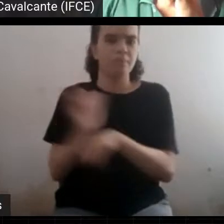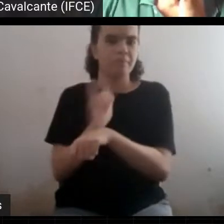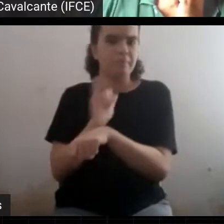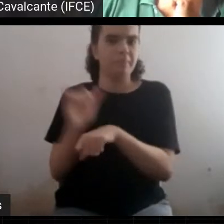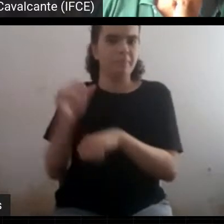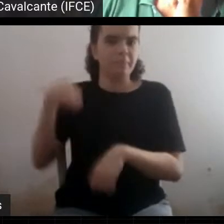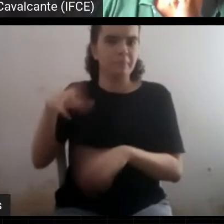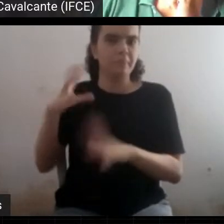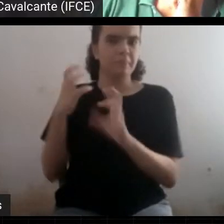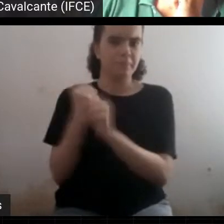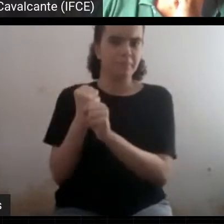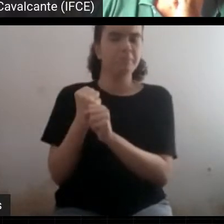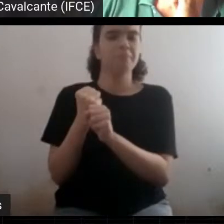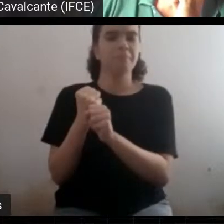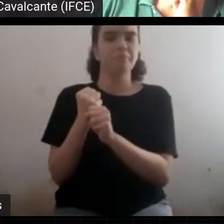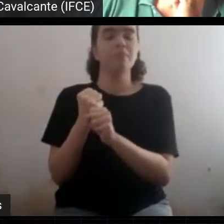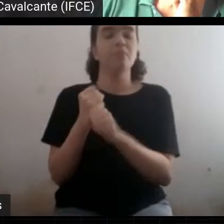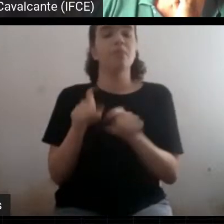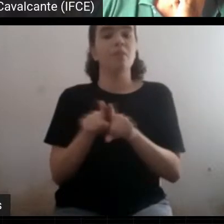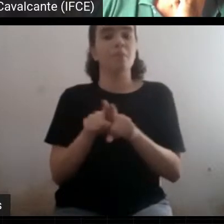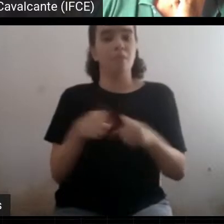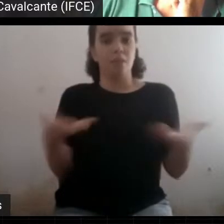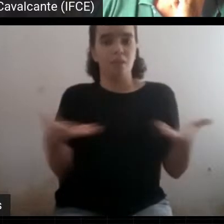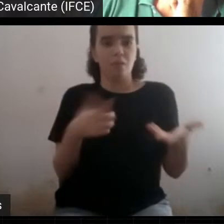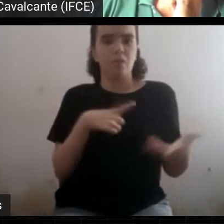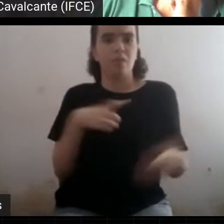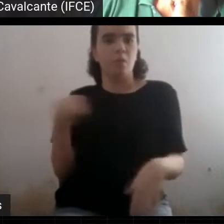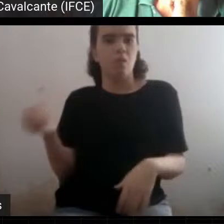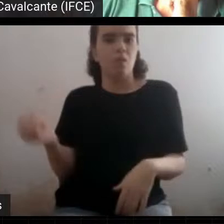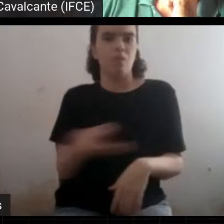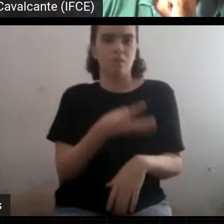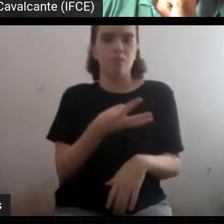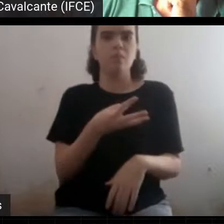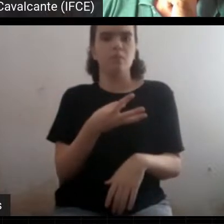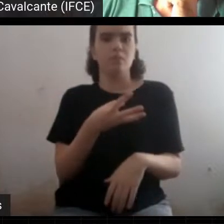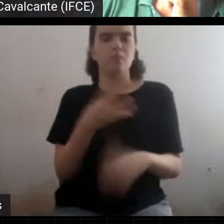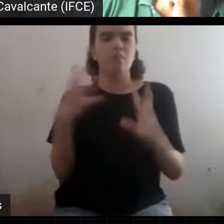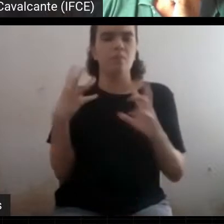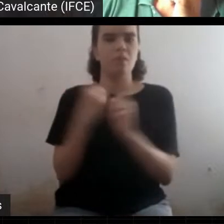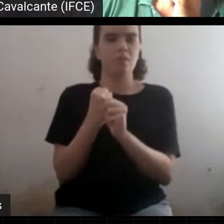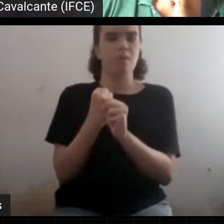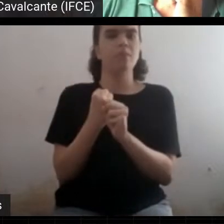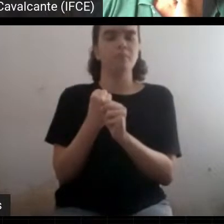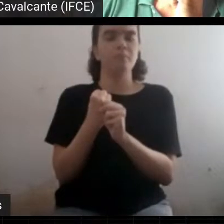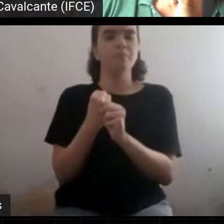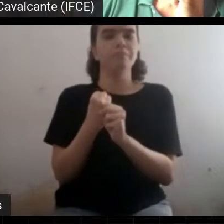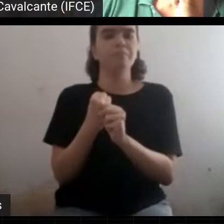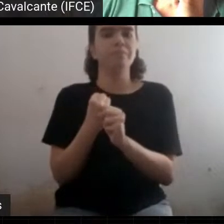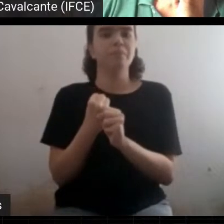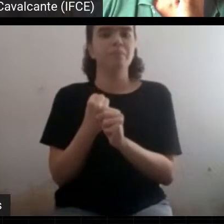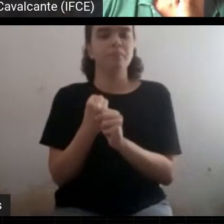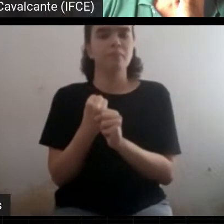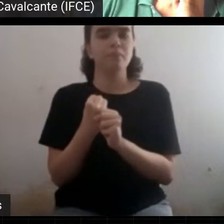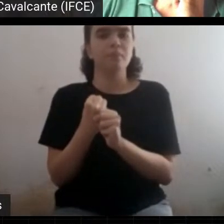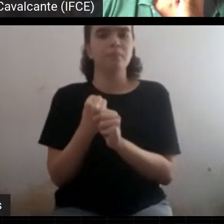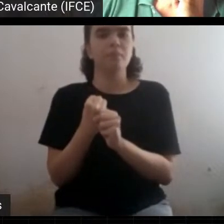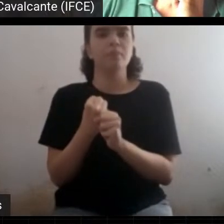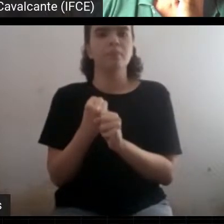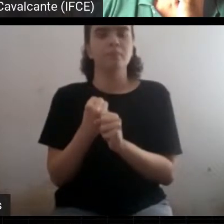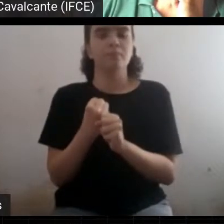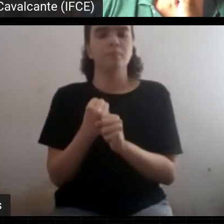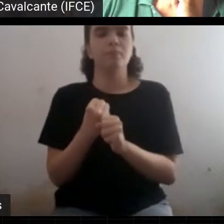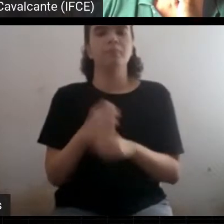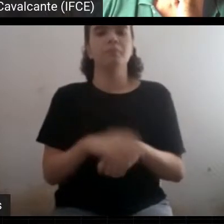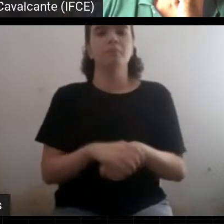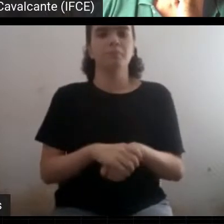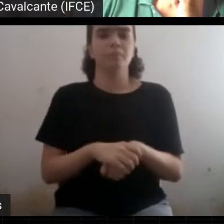Penrose, que ele vê que não existe essa coisa de você ter bang, de Big Crunch. O que você tem, na verdade,